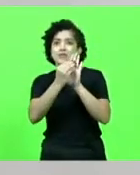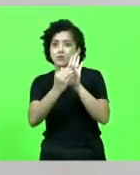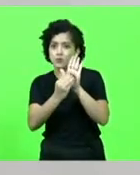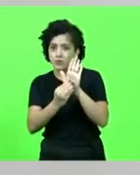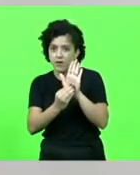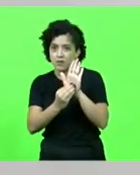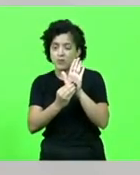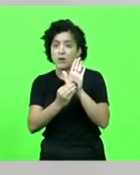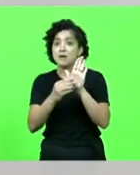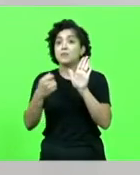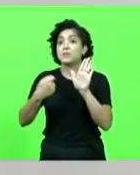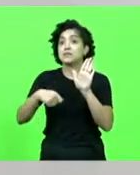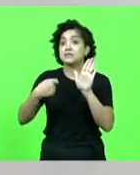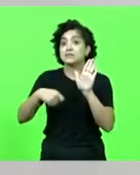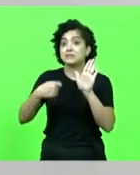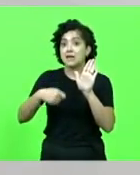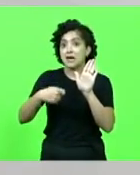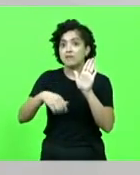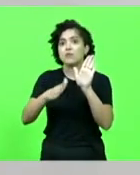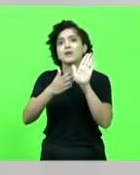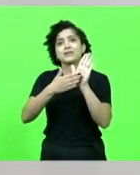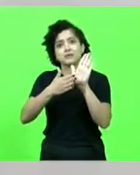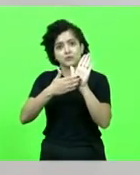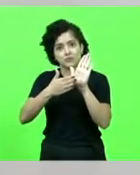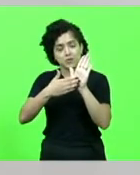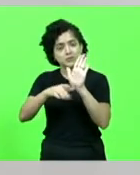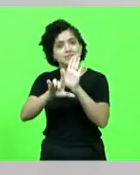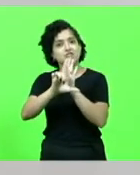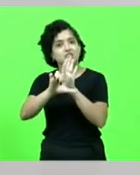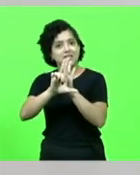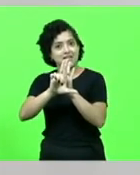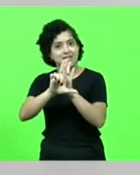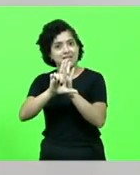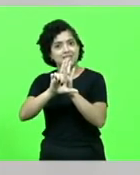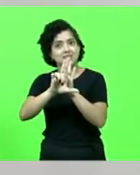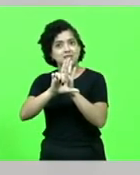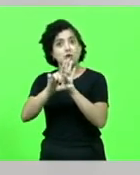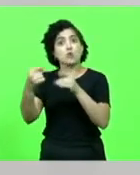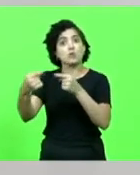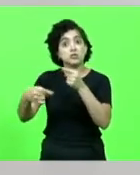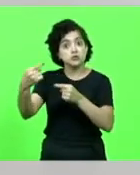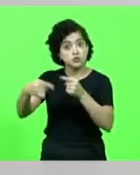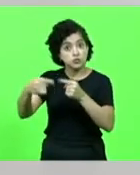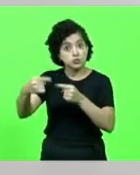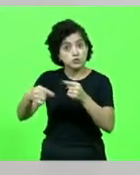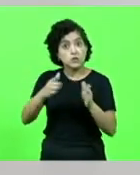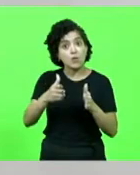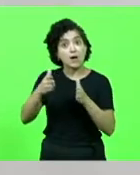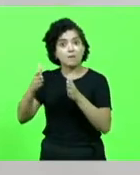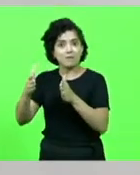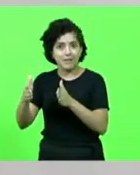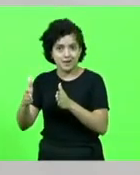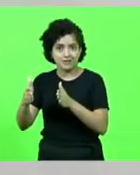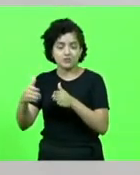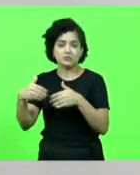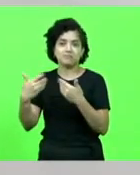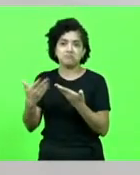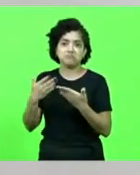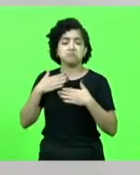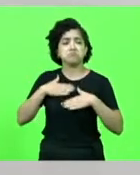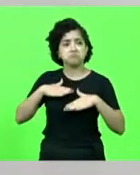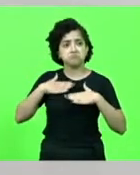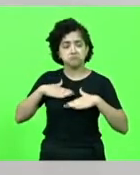ter uma proposta de lei paralela, uma discussão à parte. Ficamos tranquilos.